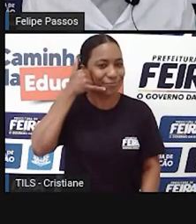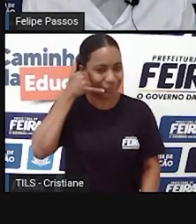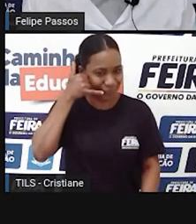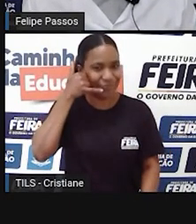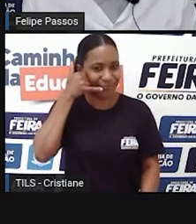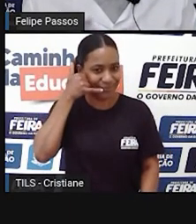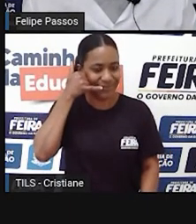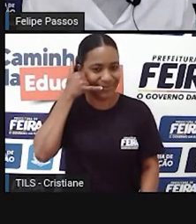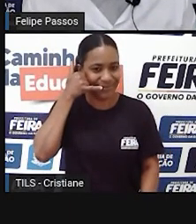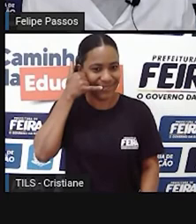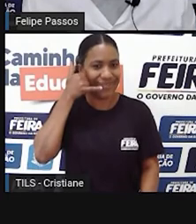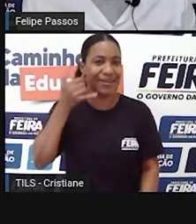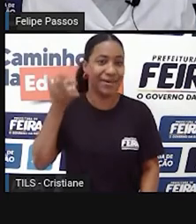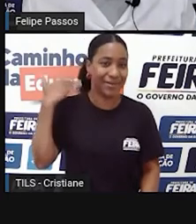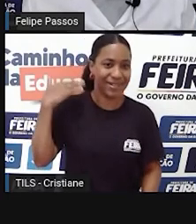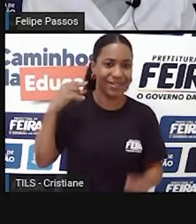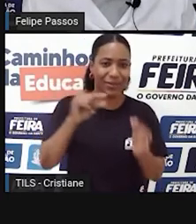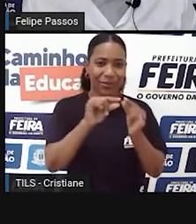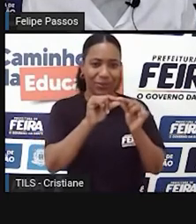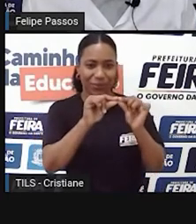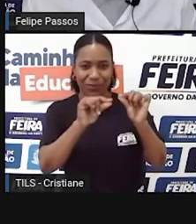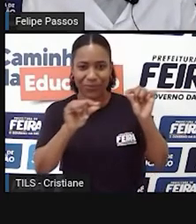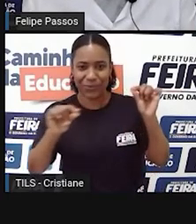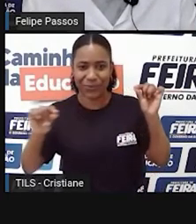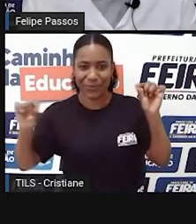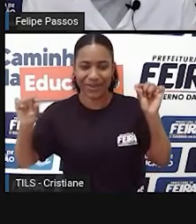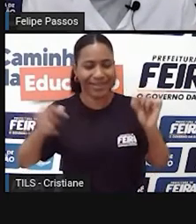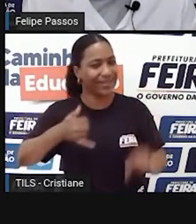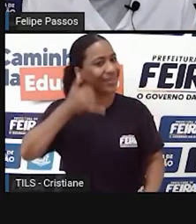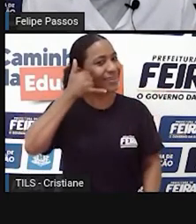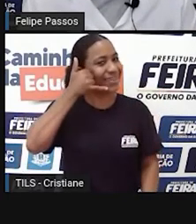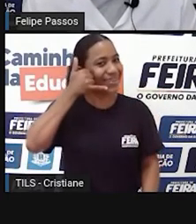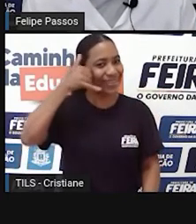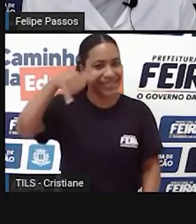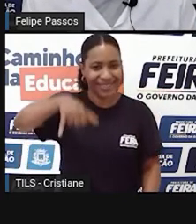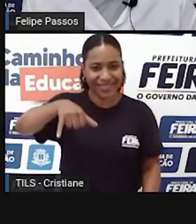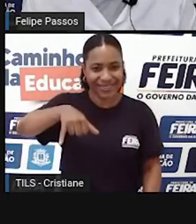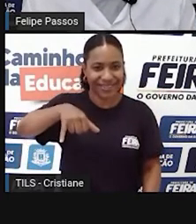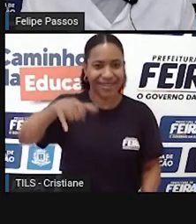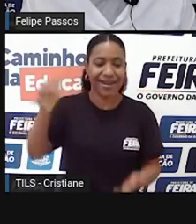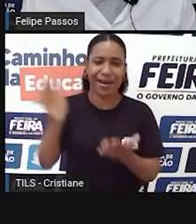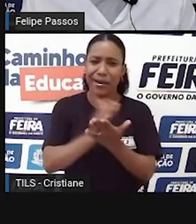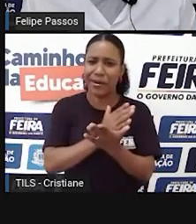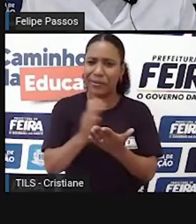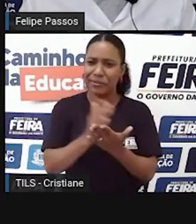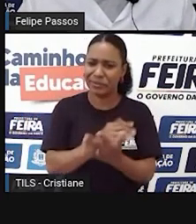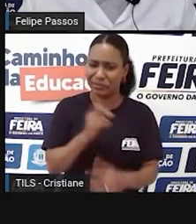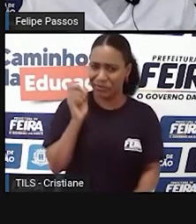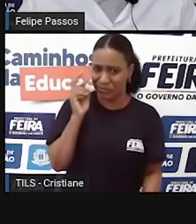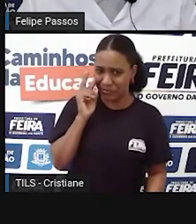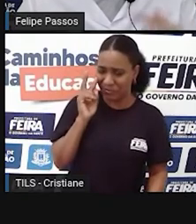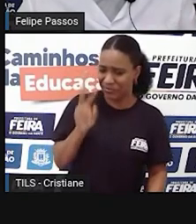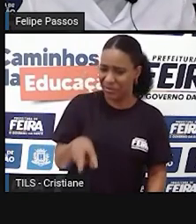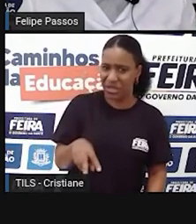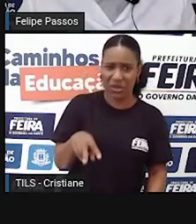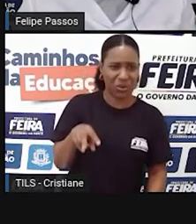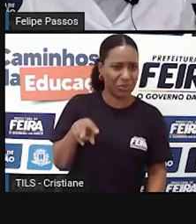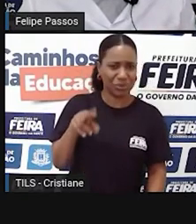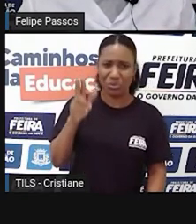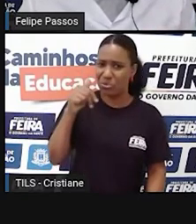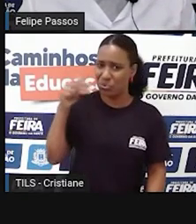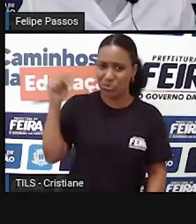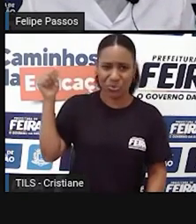fio. Algumas dessas imagens aqui, para vocês jovenzinhos, talvez sejam até esquisitas, né? Talvez vocês nunca nem tenham